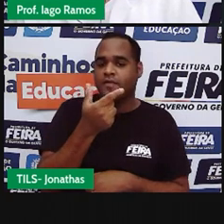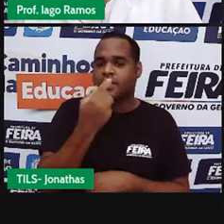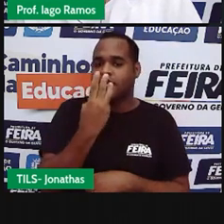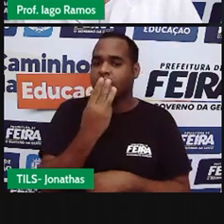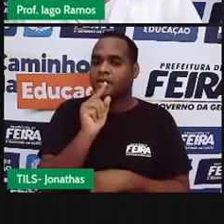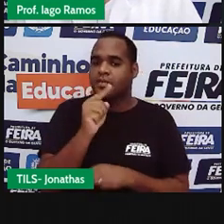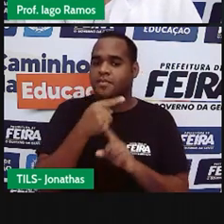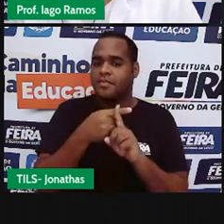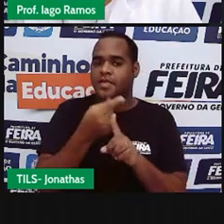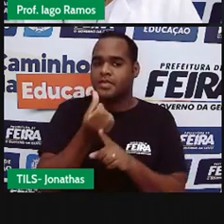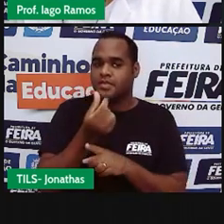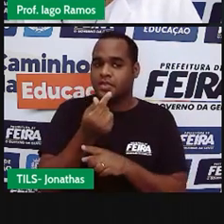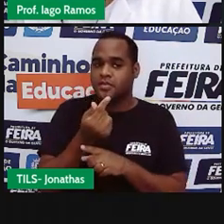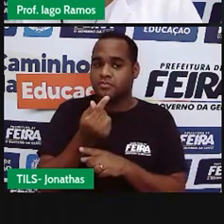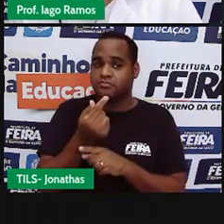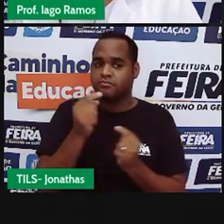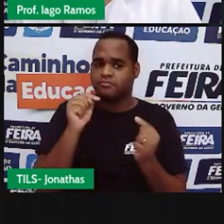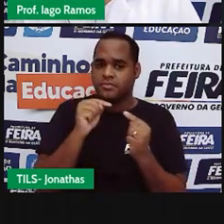90.